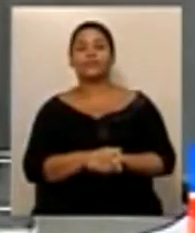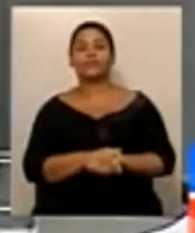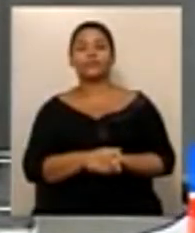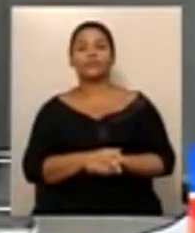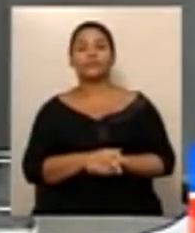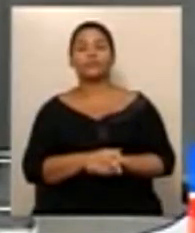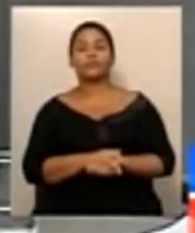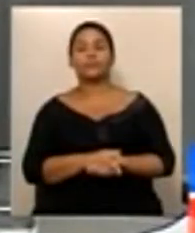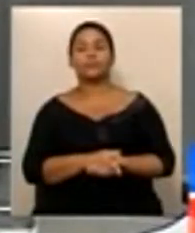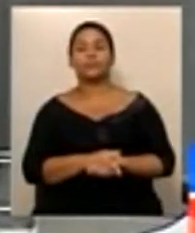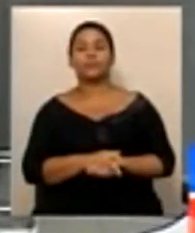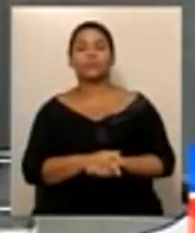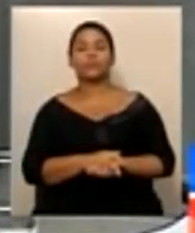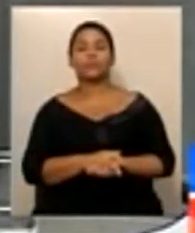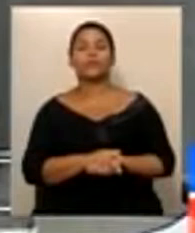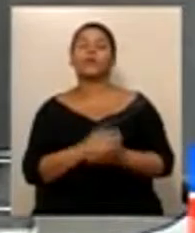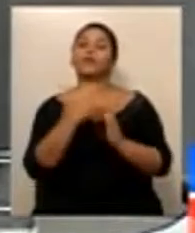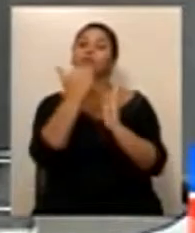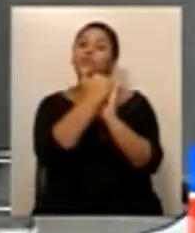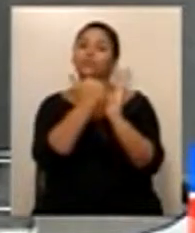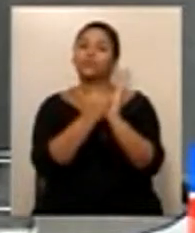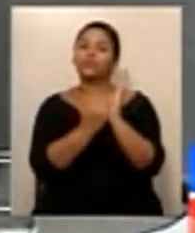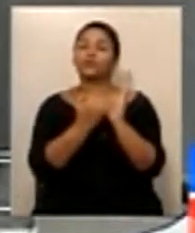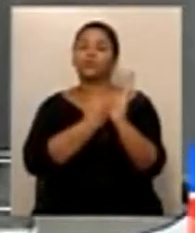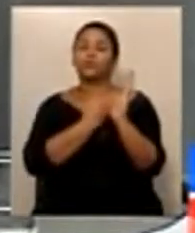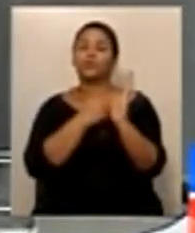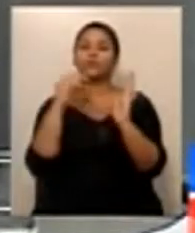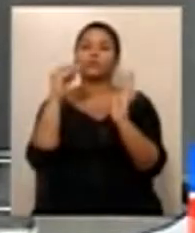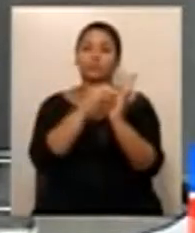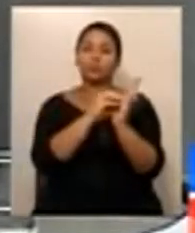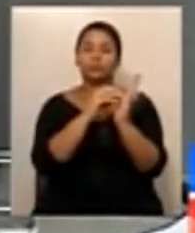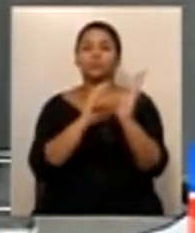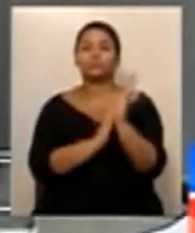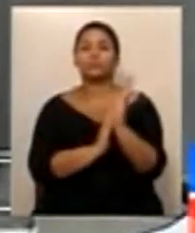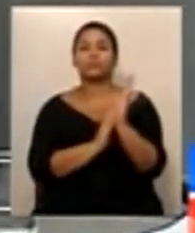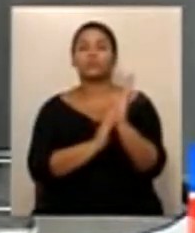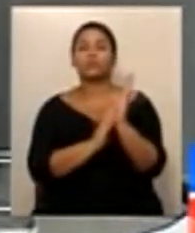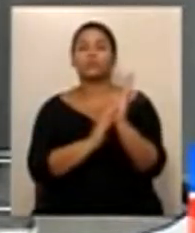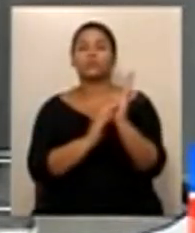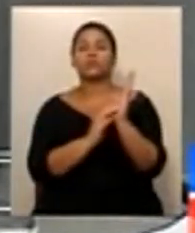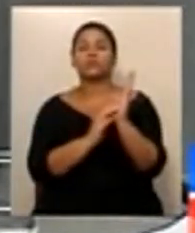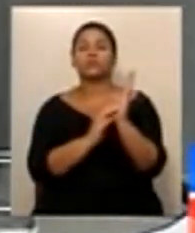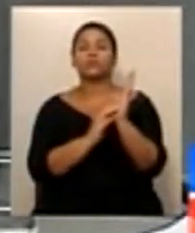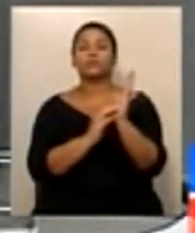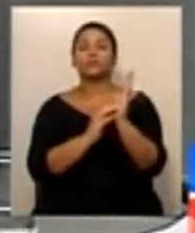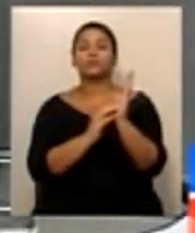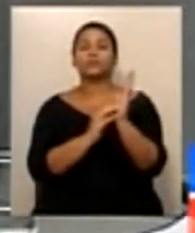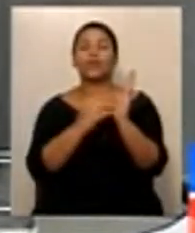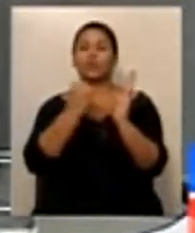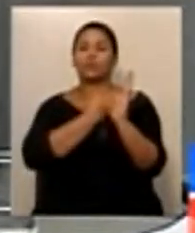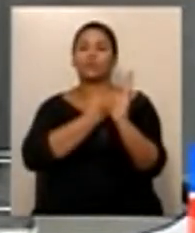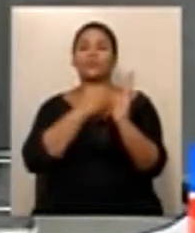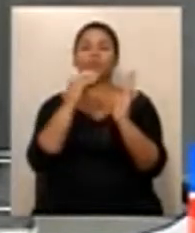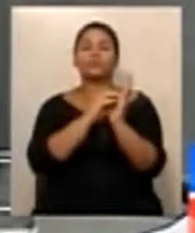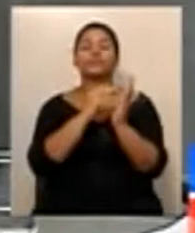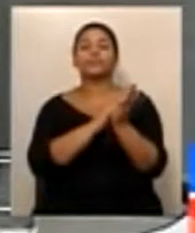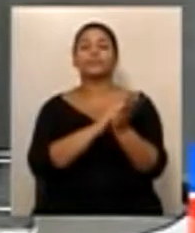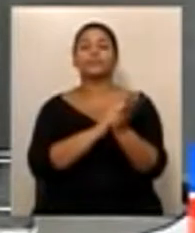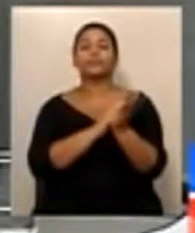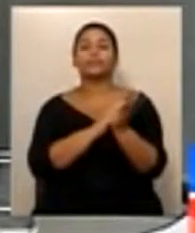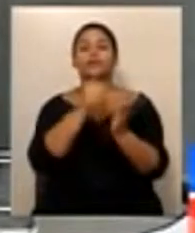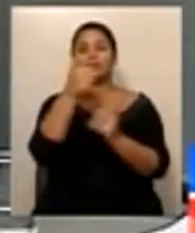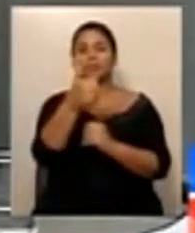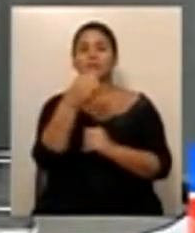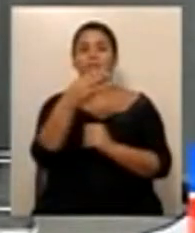689, barra 13, da 2ª Comissão de Constituição, Justiça e Redação. Processo nº 639, barra